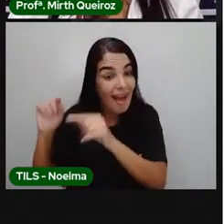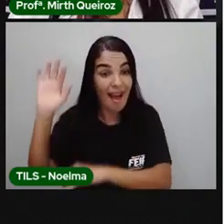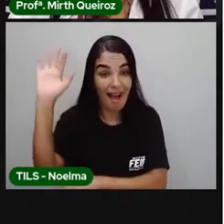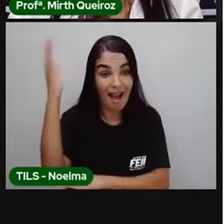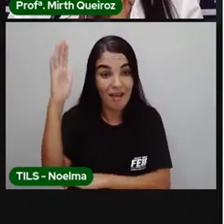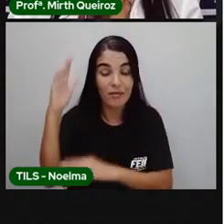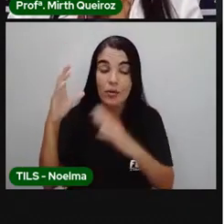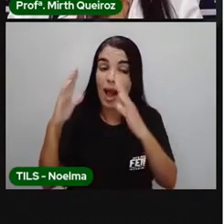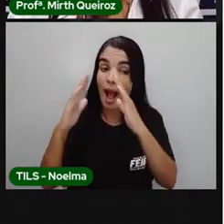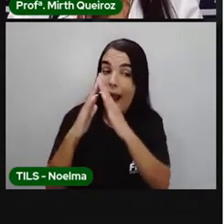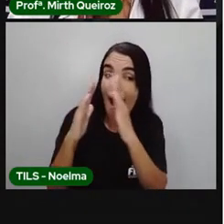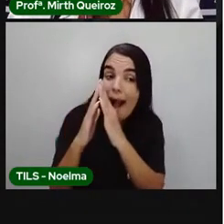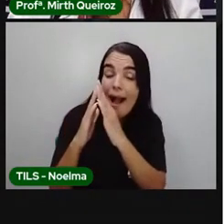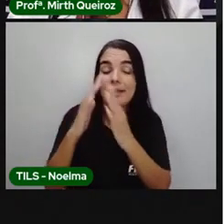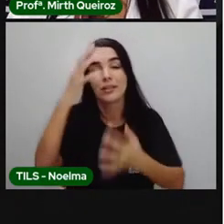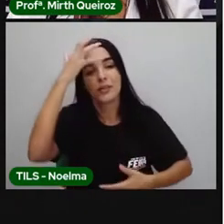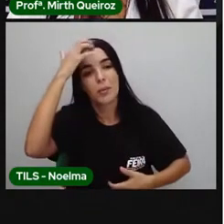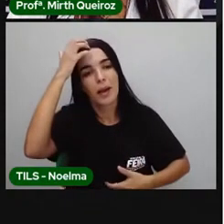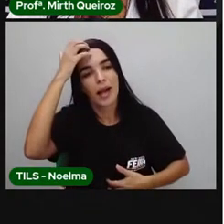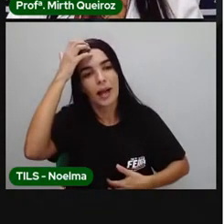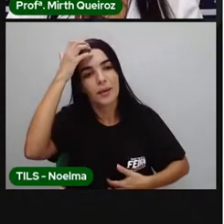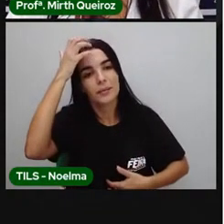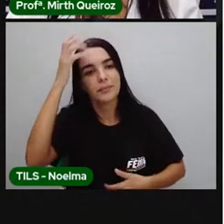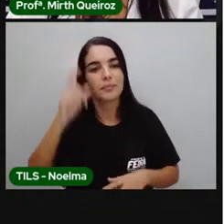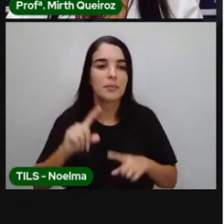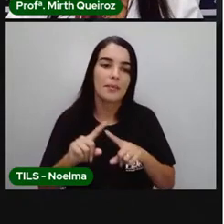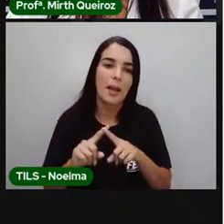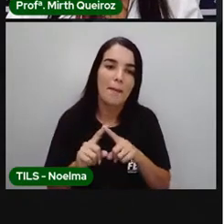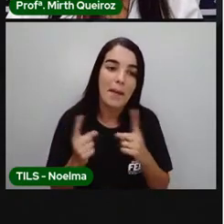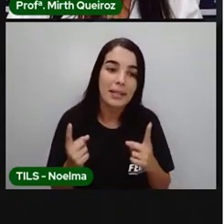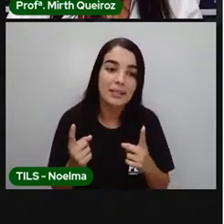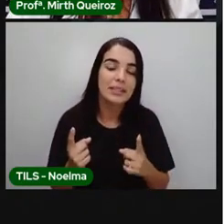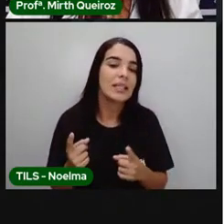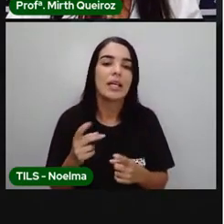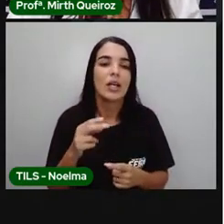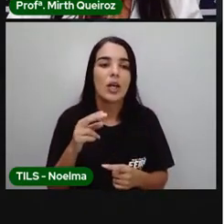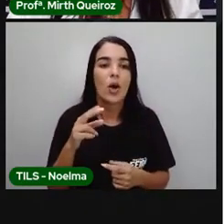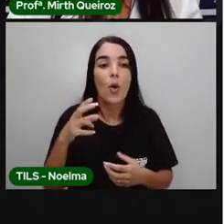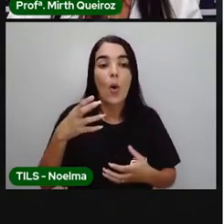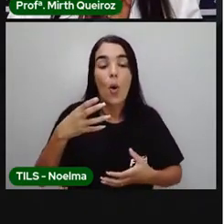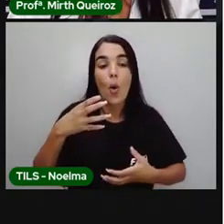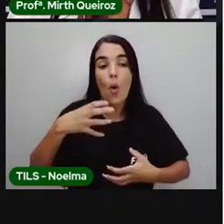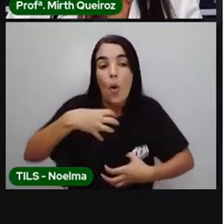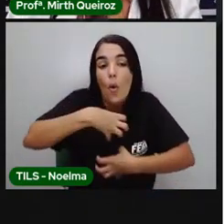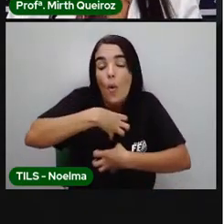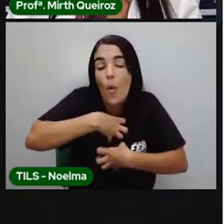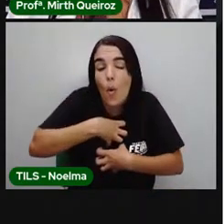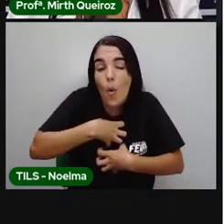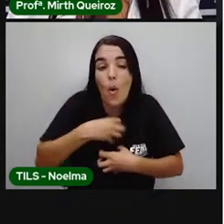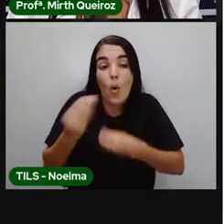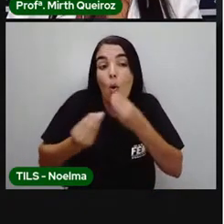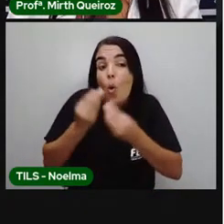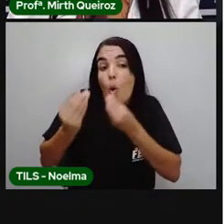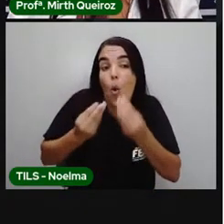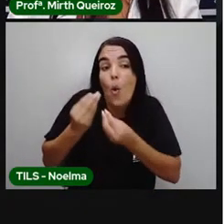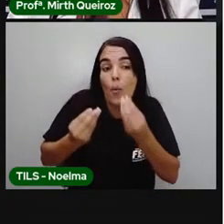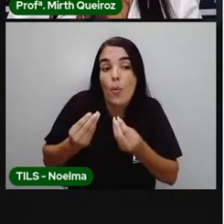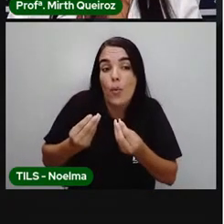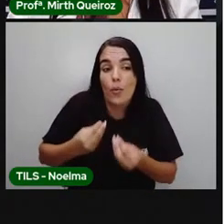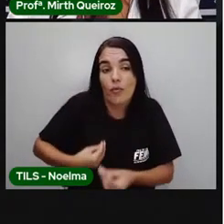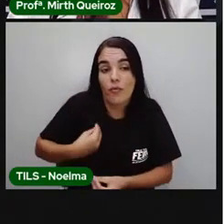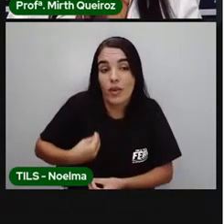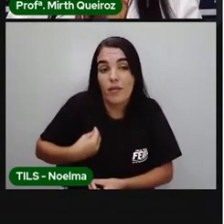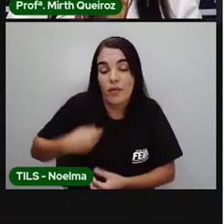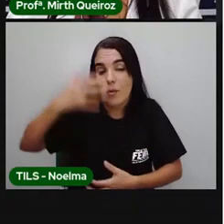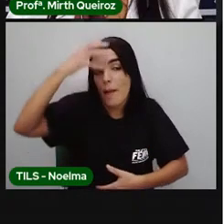gostam de pular de galho em galho. E esse é o modo de vida dos macacos. Então, a gente